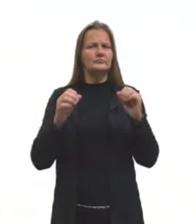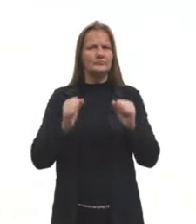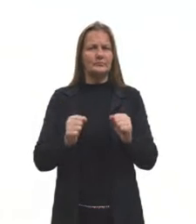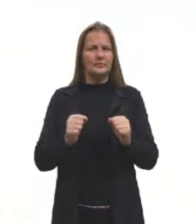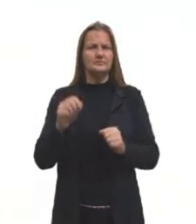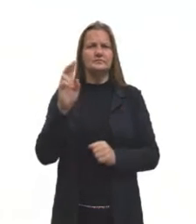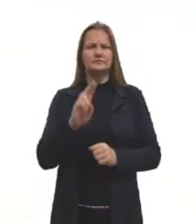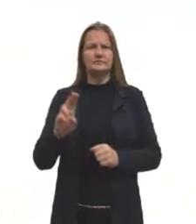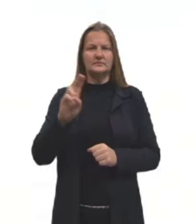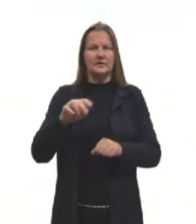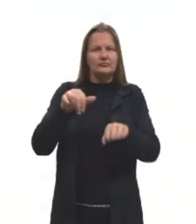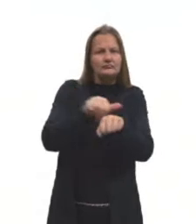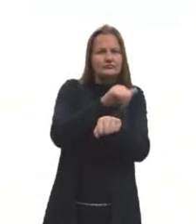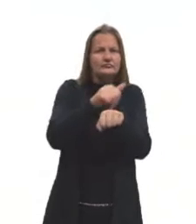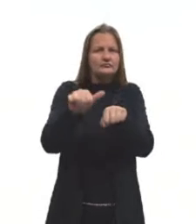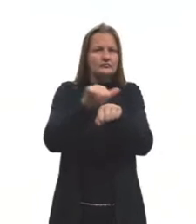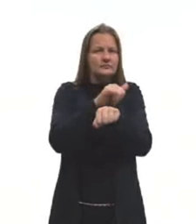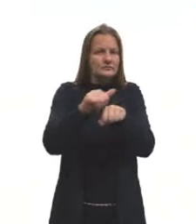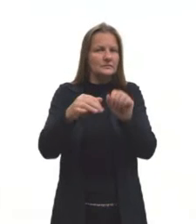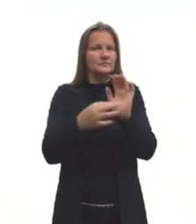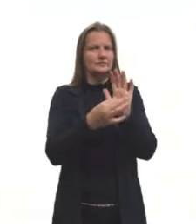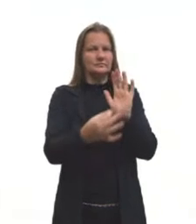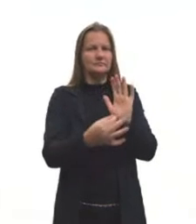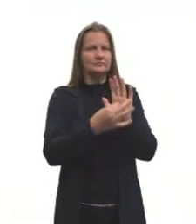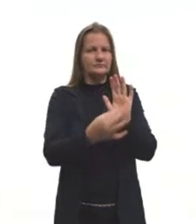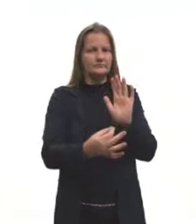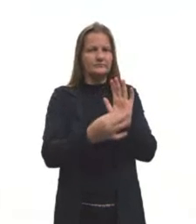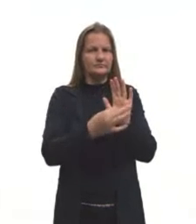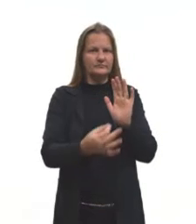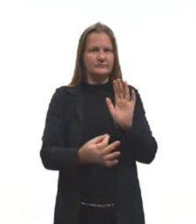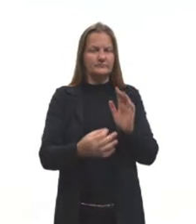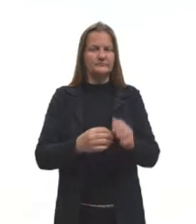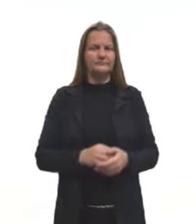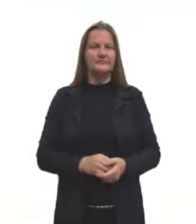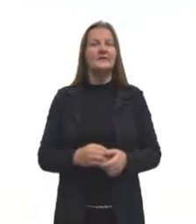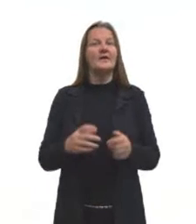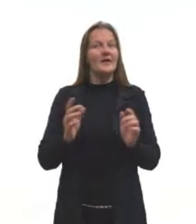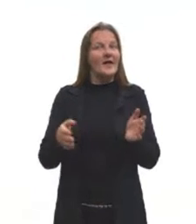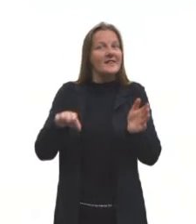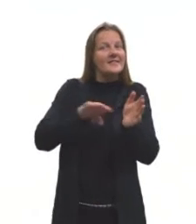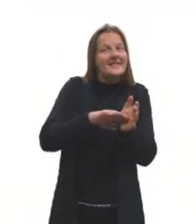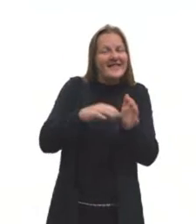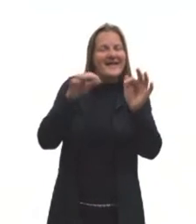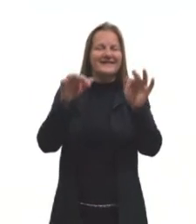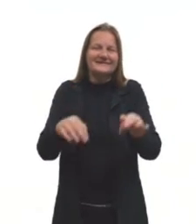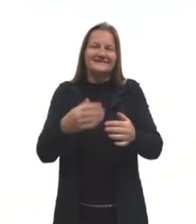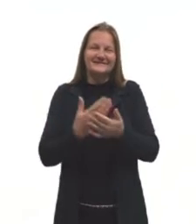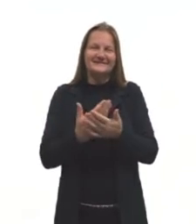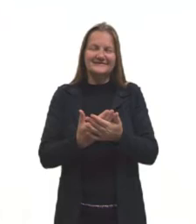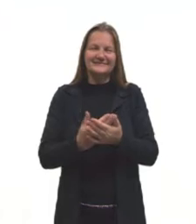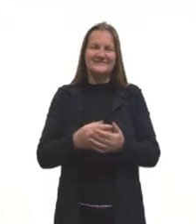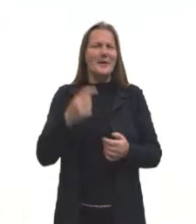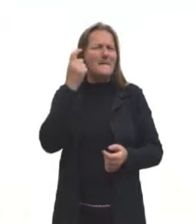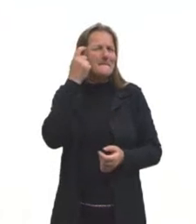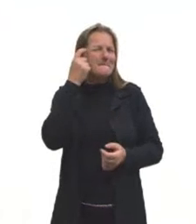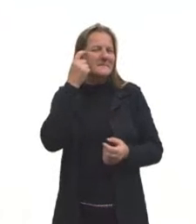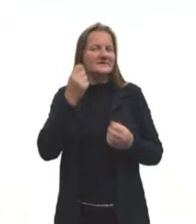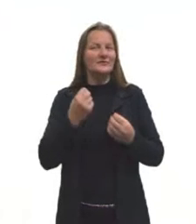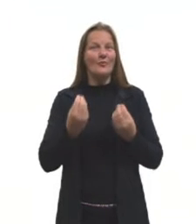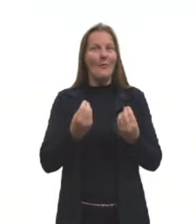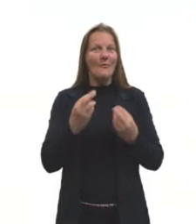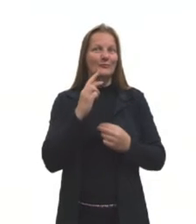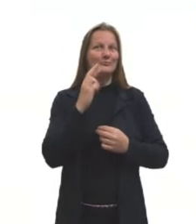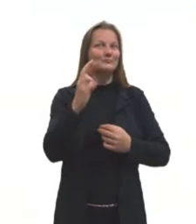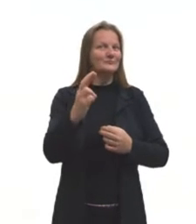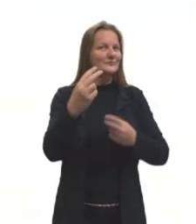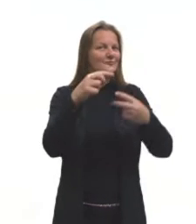ser usada como estratégia argumentativa. E a gente vai chegar aí ao final da nossa aula de hoje tentando responder a